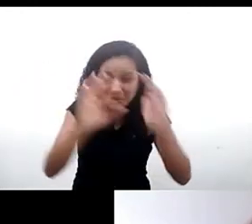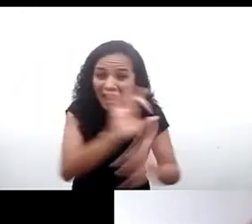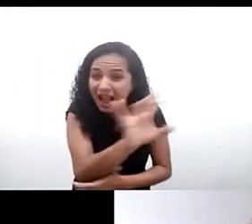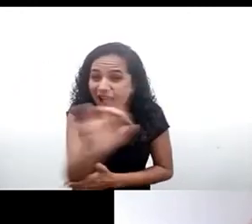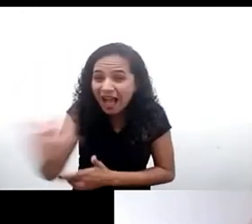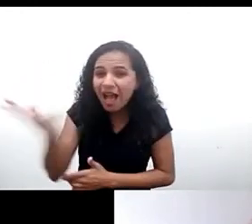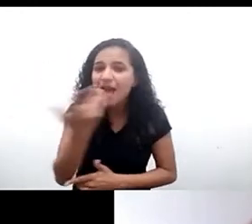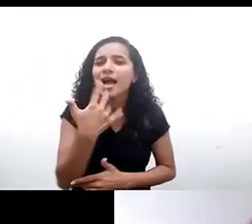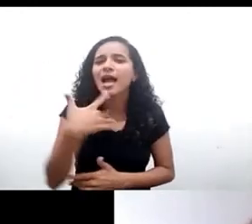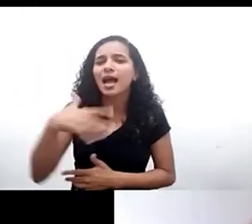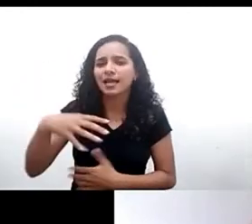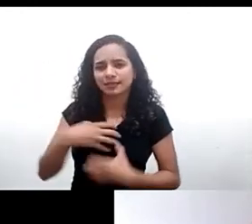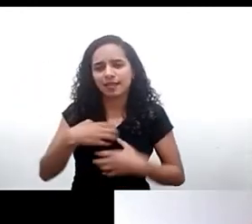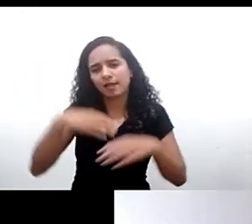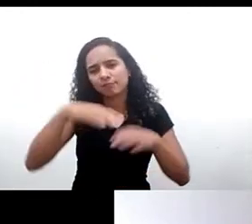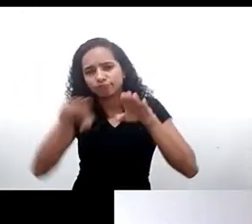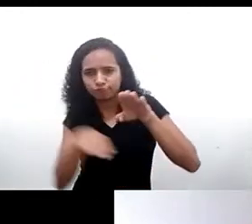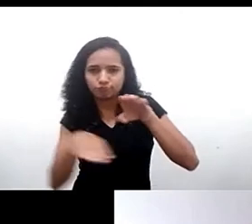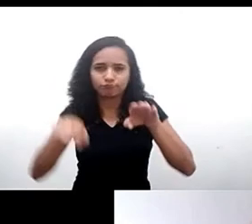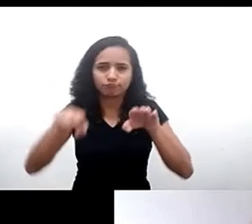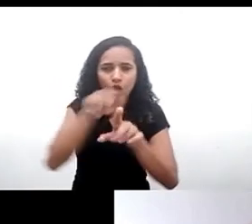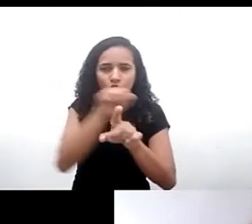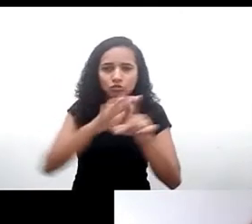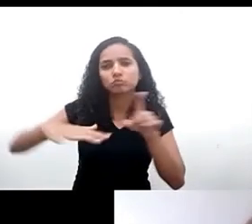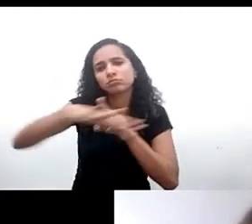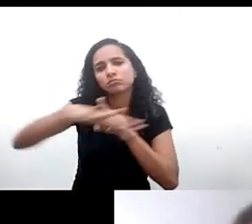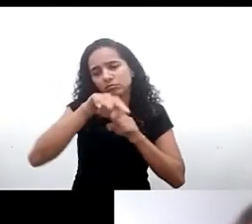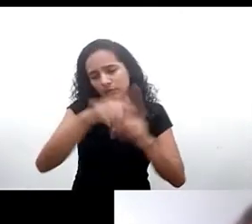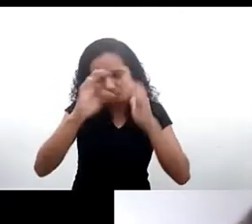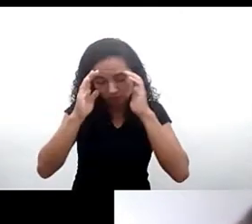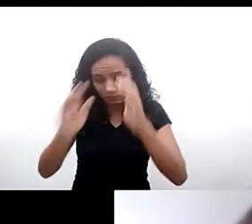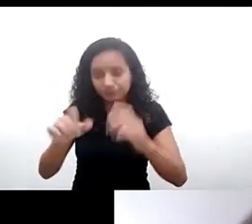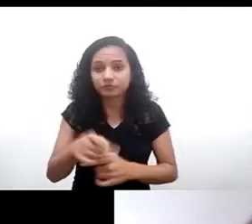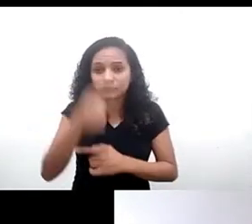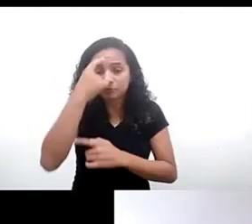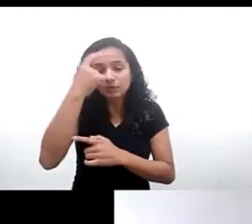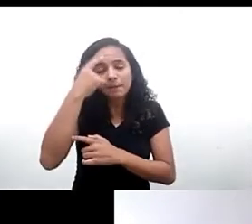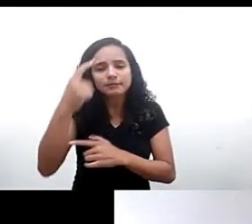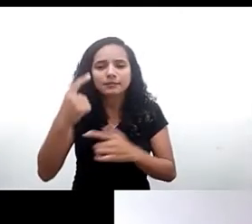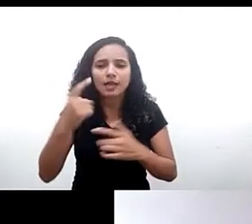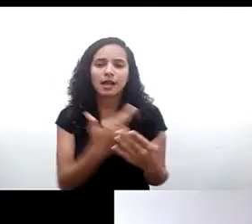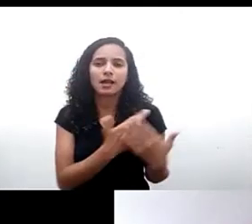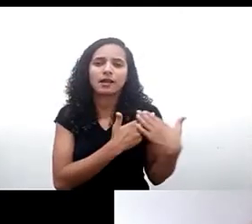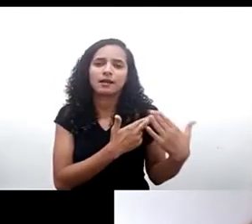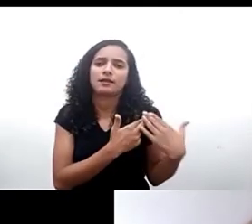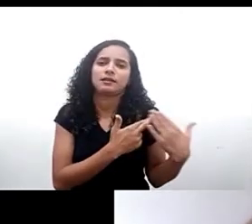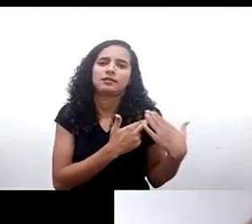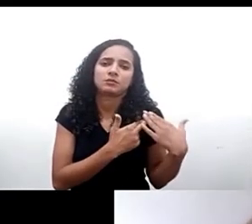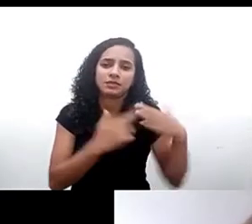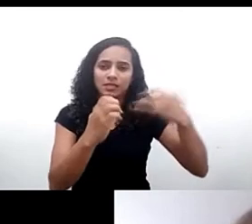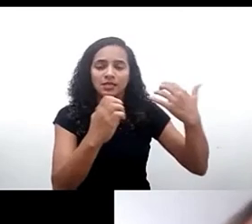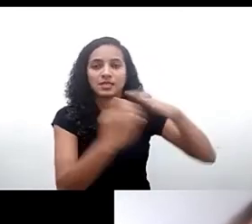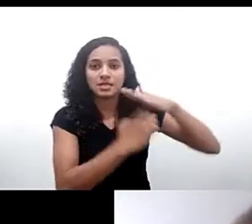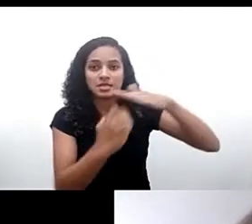essas medidas permitem pensar essa responsabilidade nas empresas diferentes